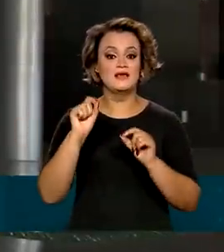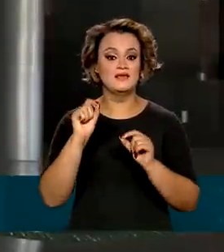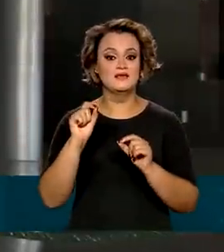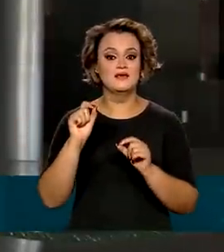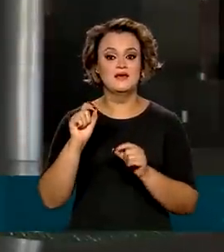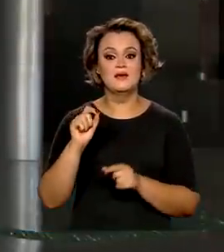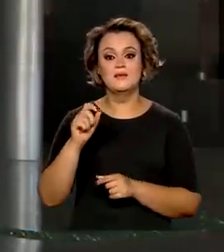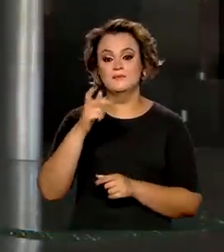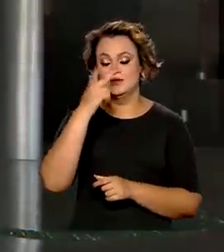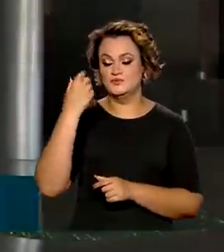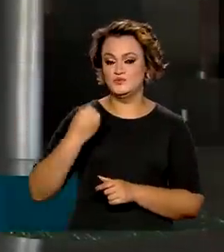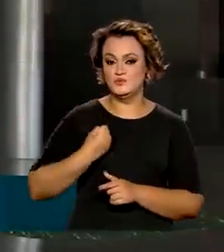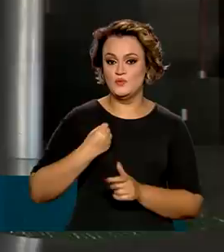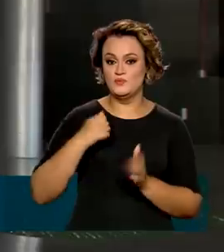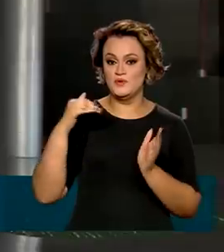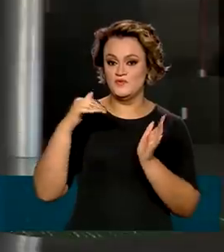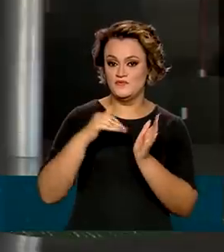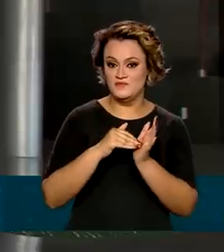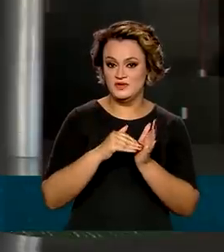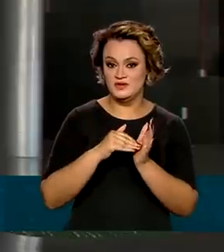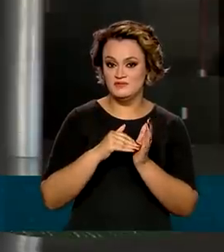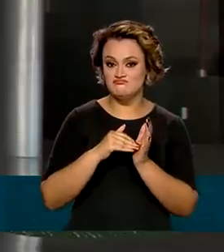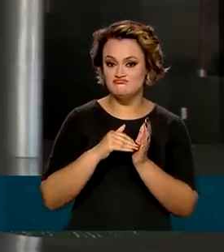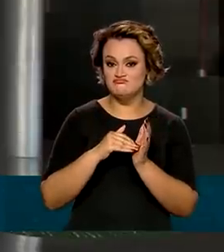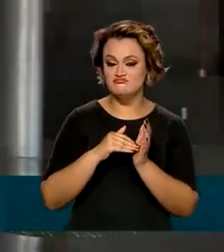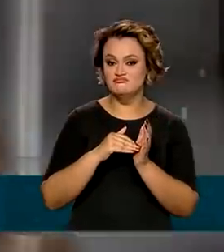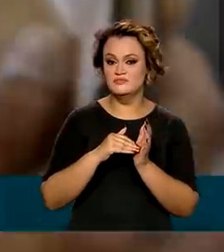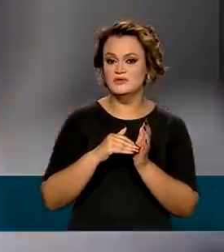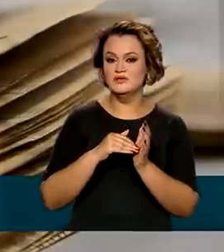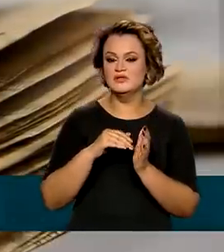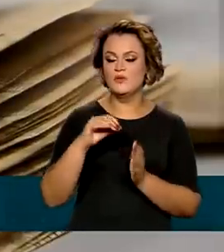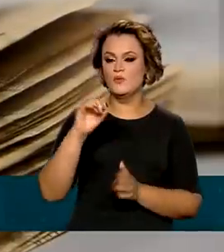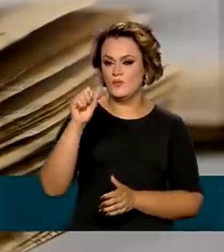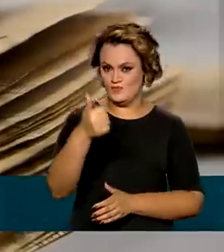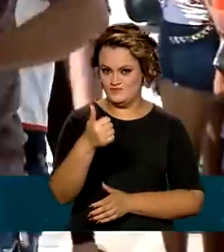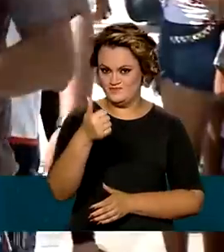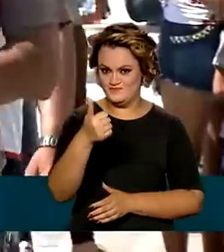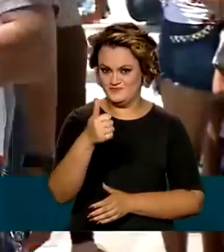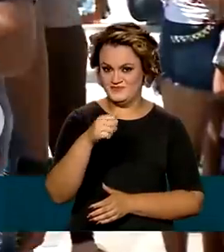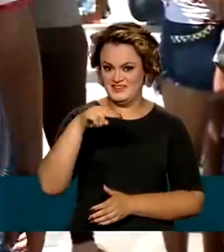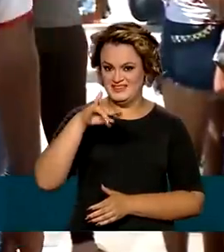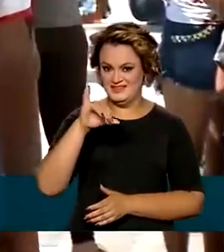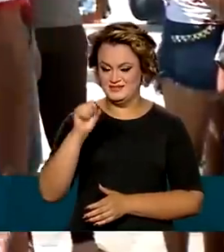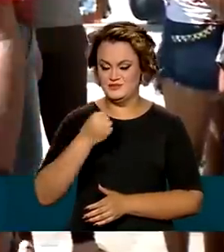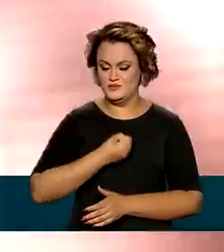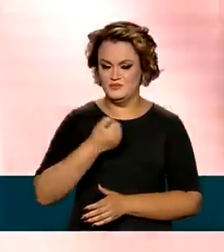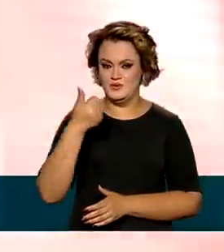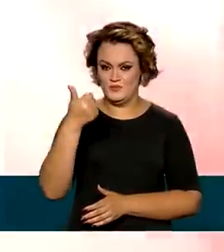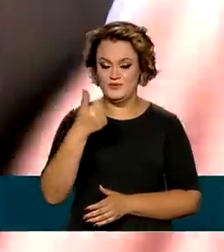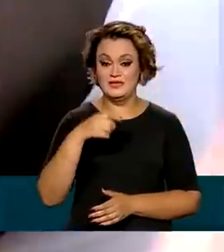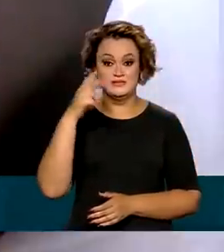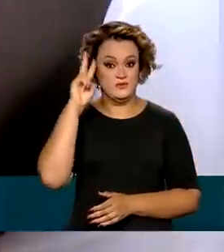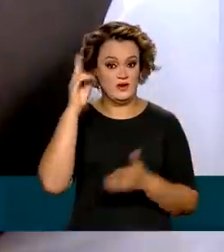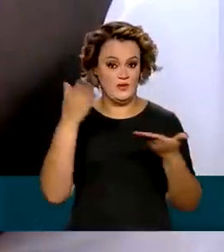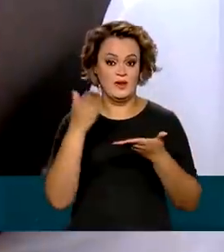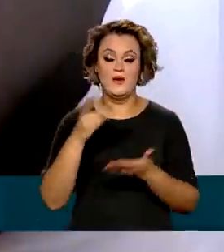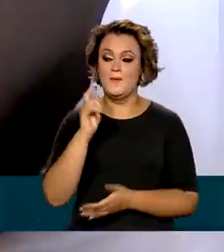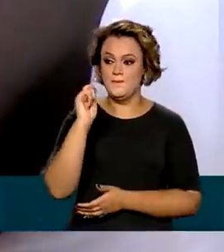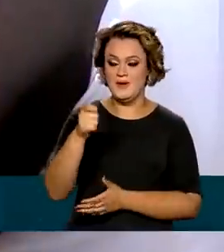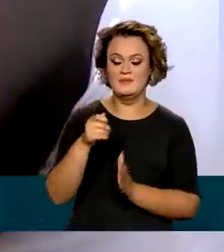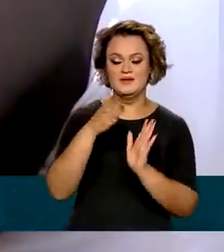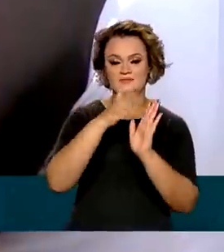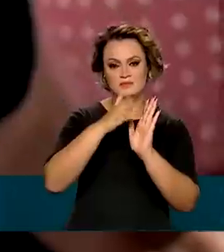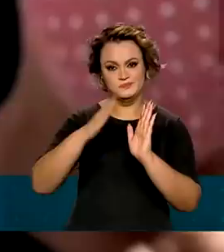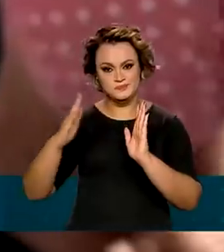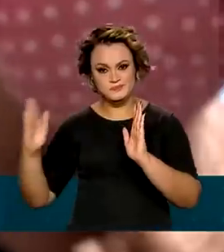beneficiários com o número de identificação social, é número 1, eles recebem já nesta segunda-feira. O pagamento segue o